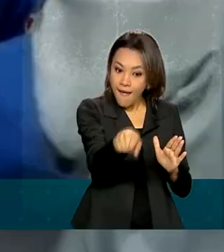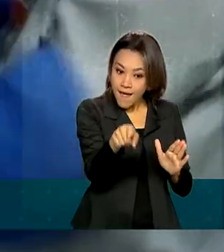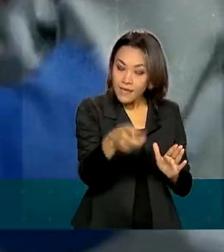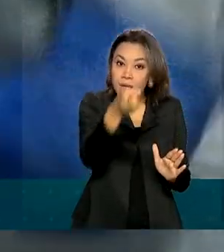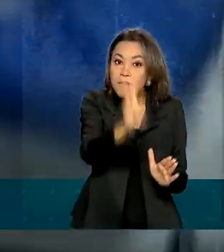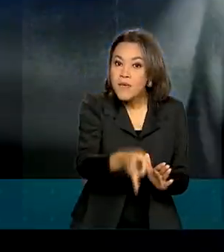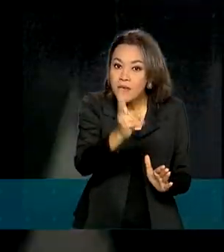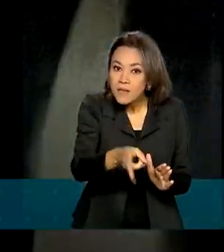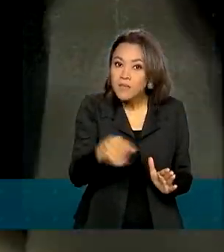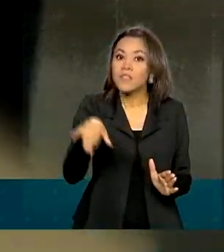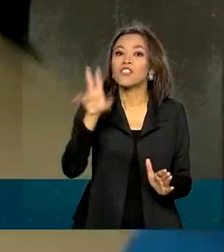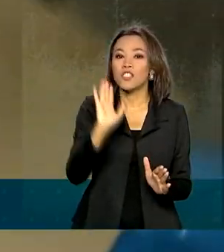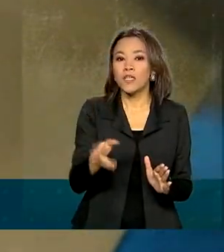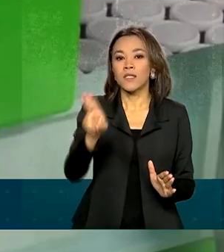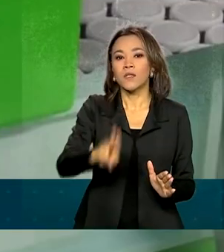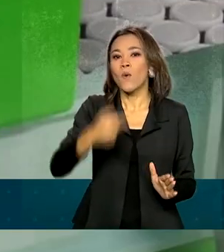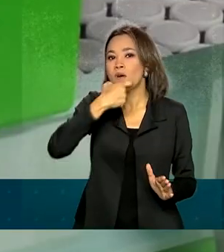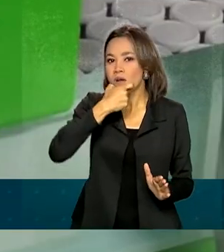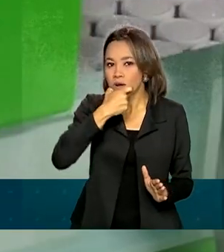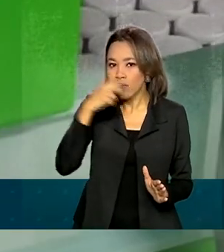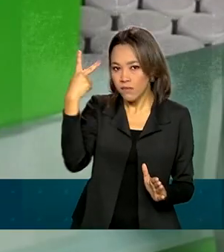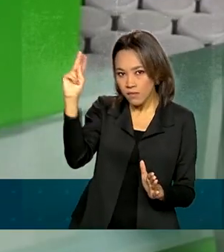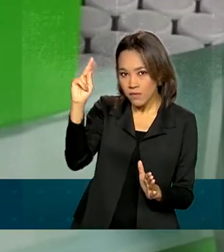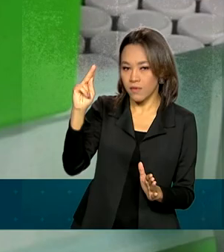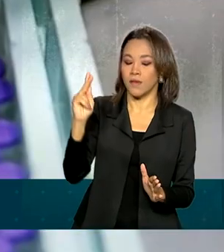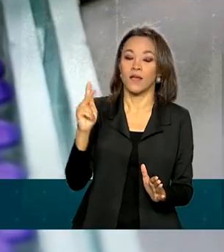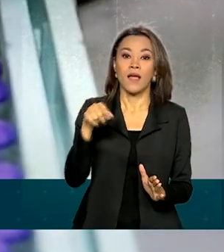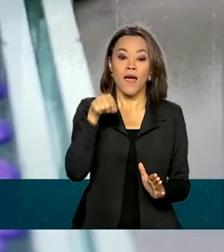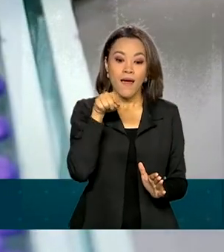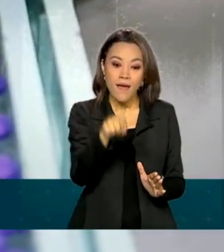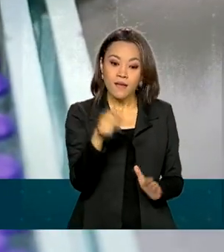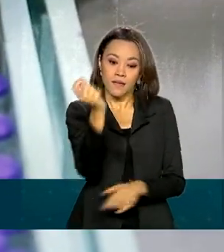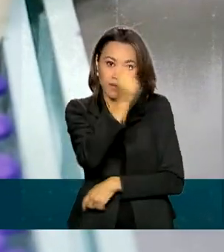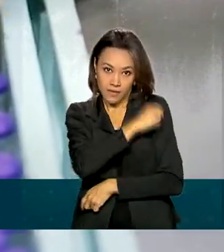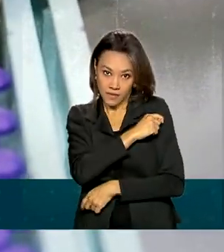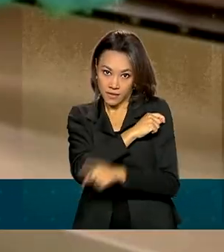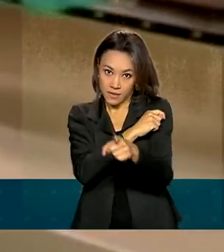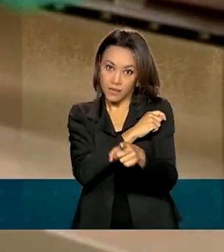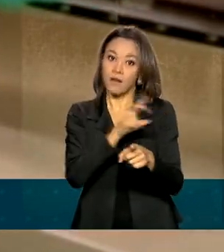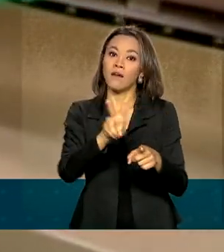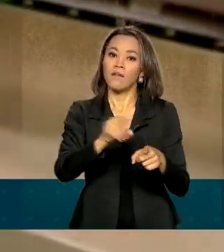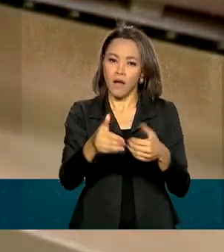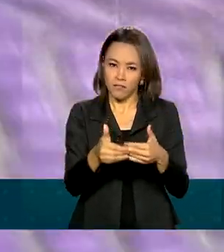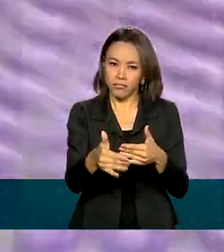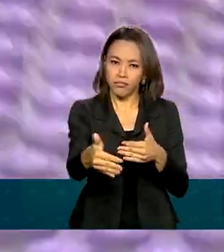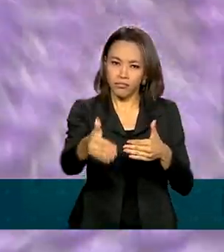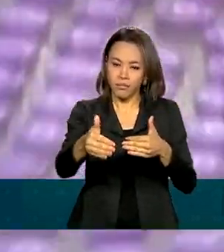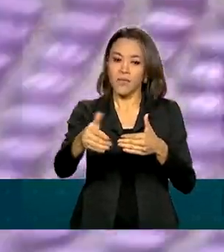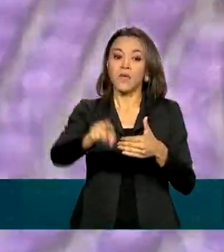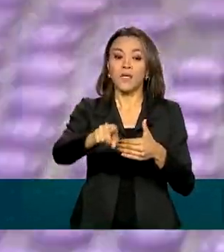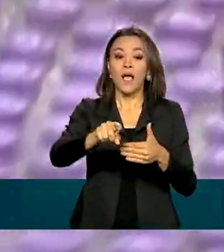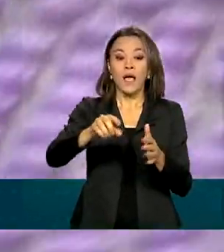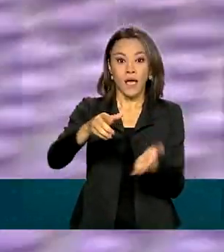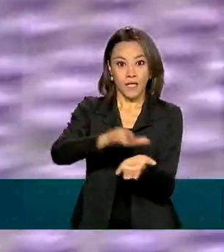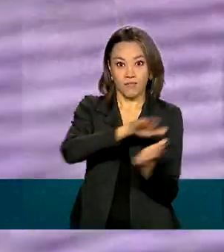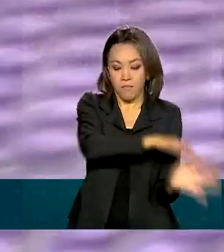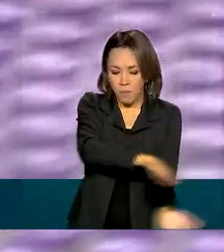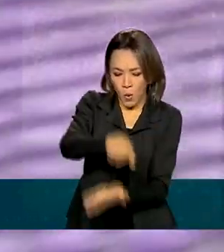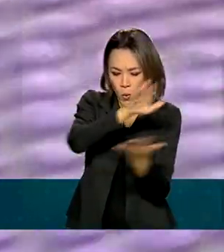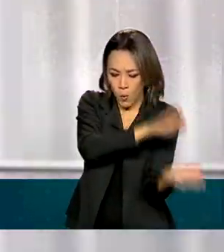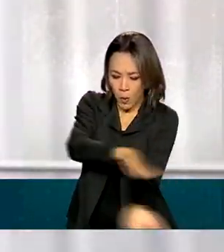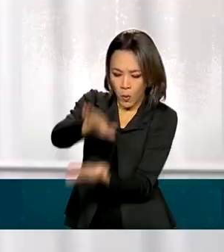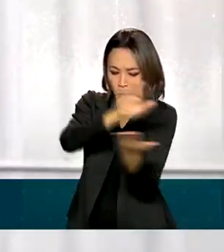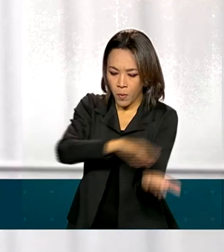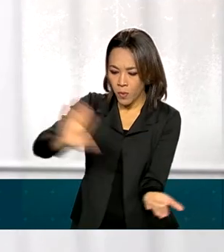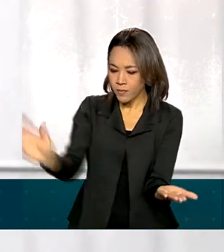aplicada no Reino Unido. Segundo o Ministério da Saúde, a vacina deve começar assim que as doses forem disponibilizadas e